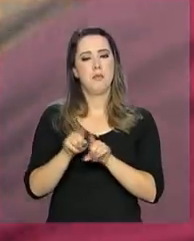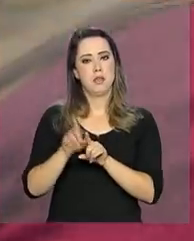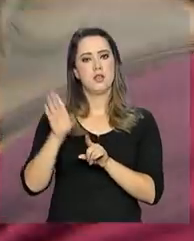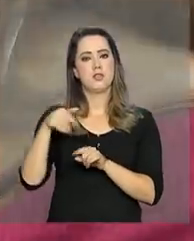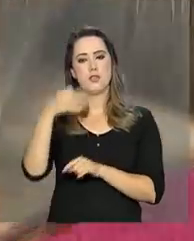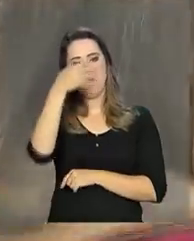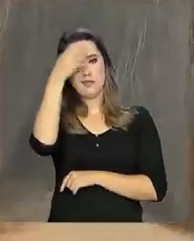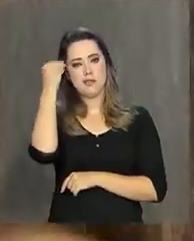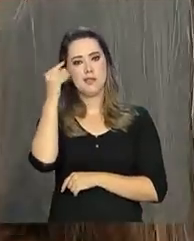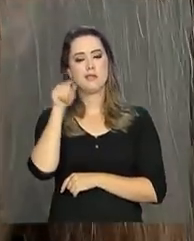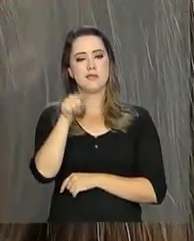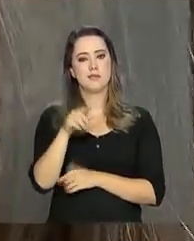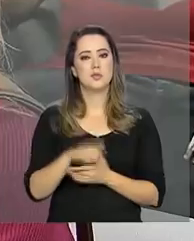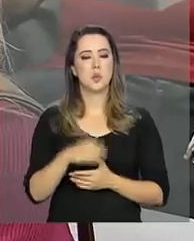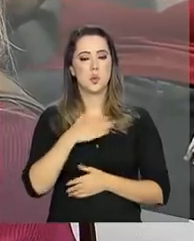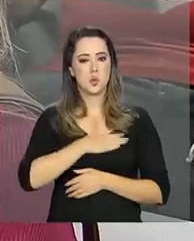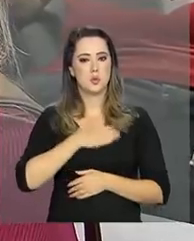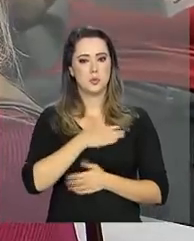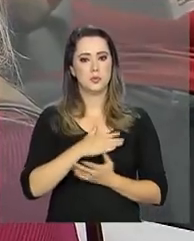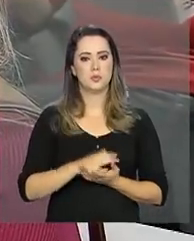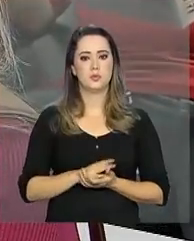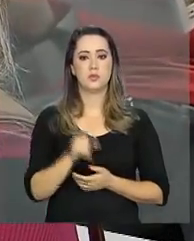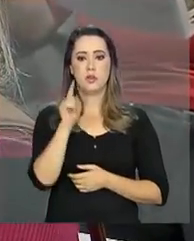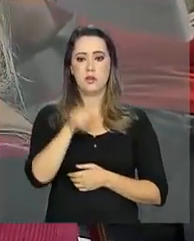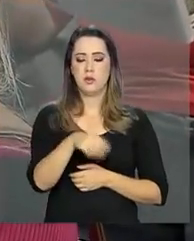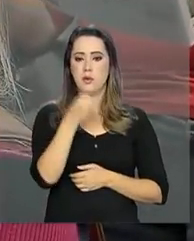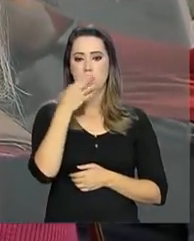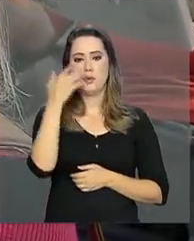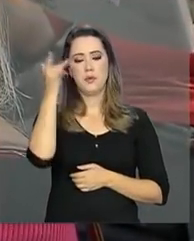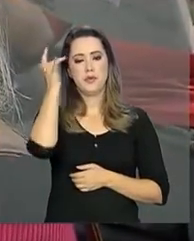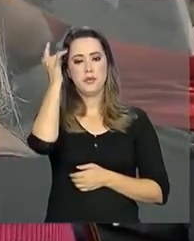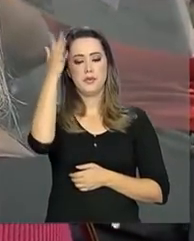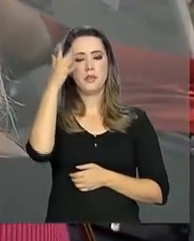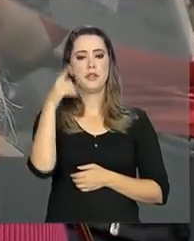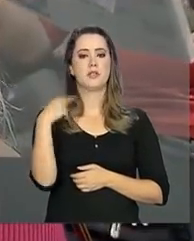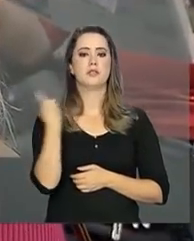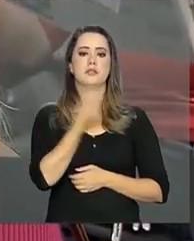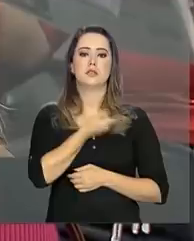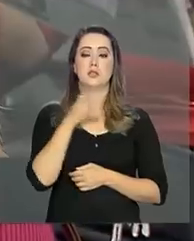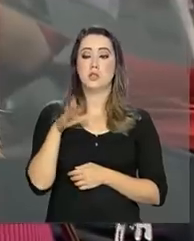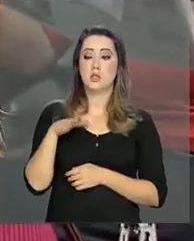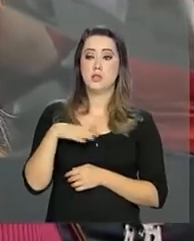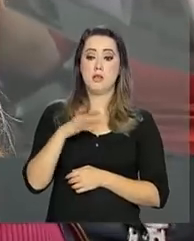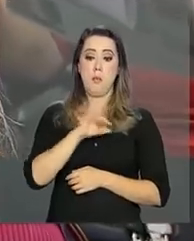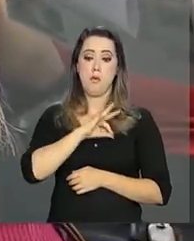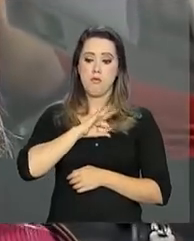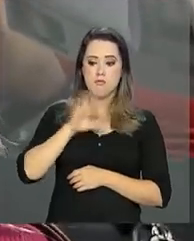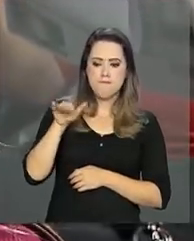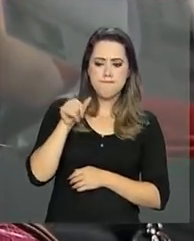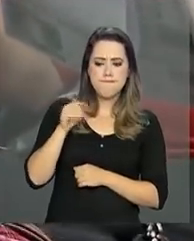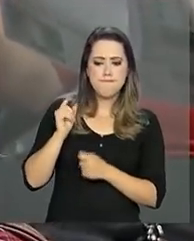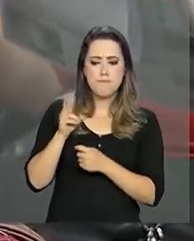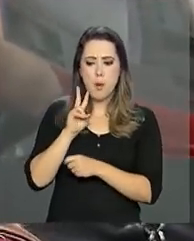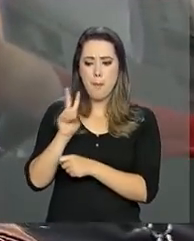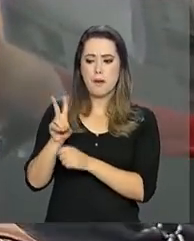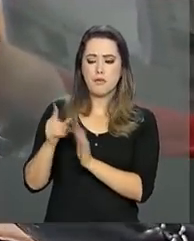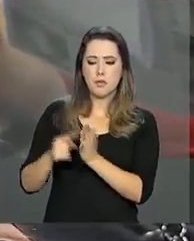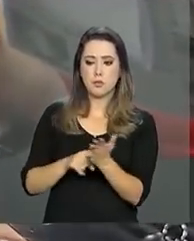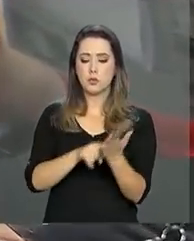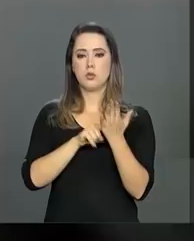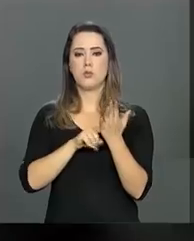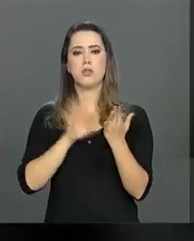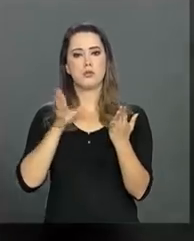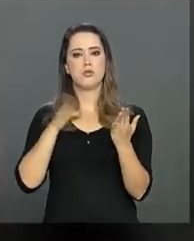carteira, gostou da novidade. Fica mais fácil, se a gente for abordada, já ter o código no